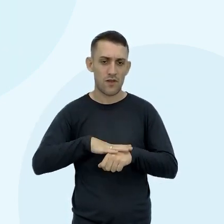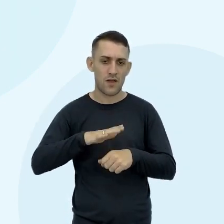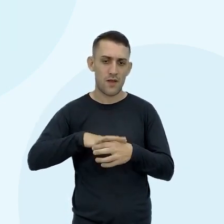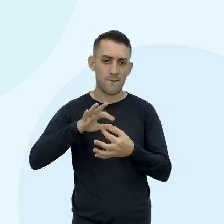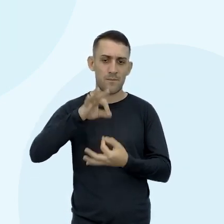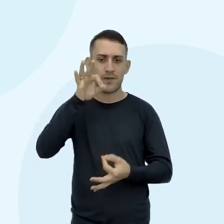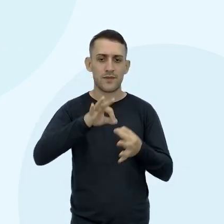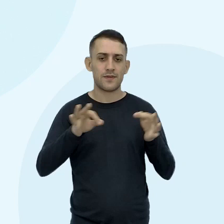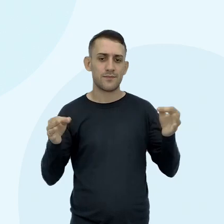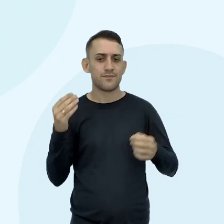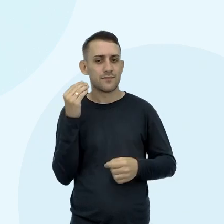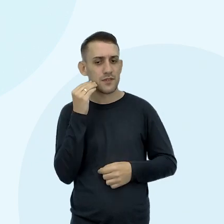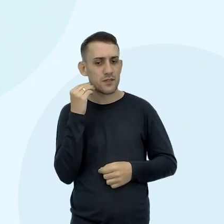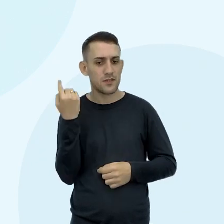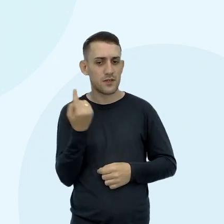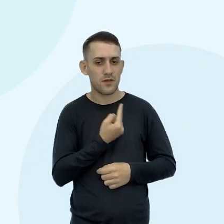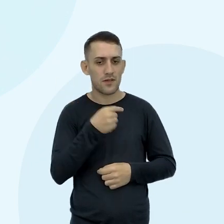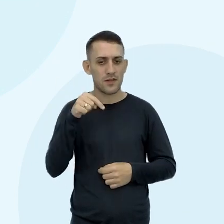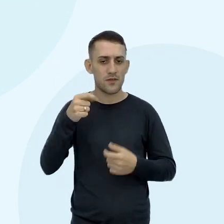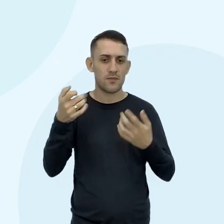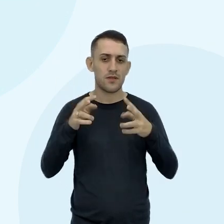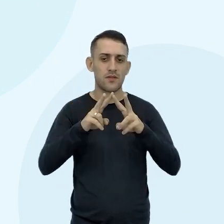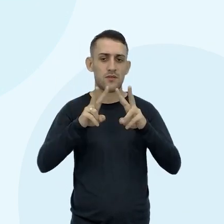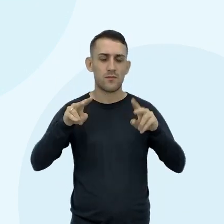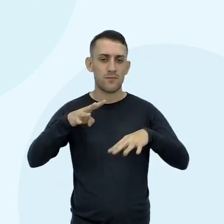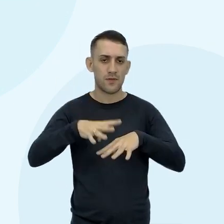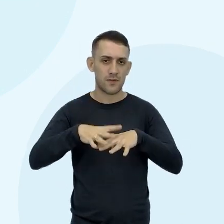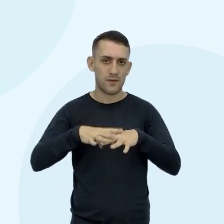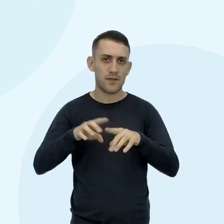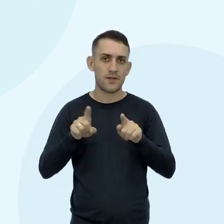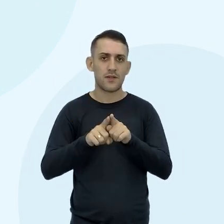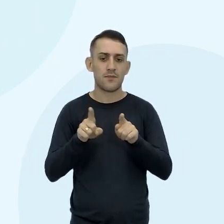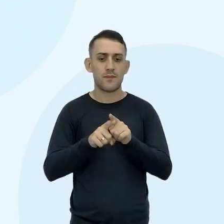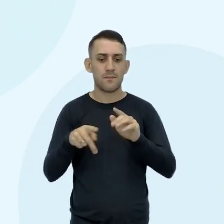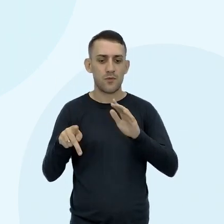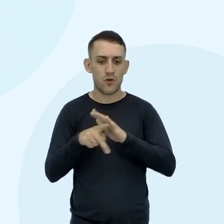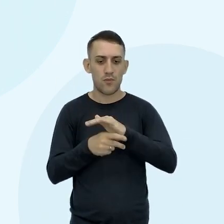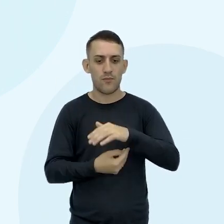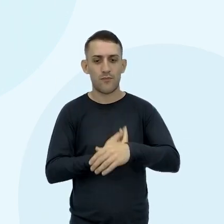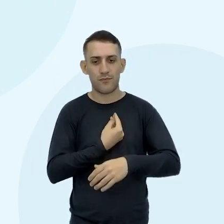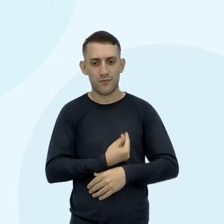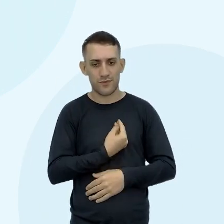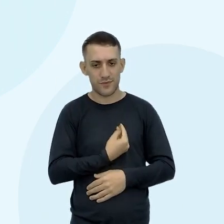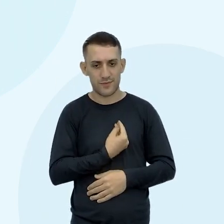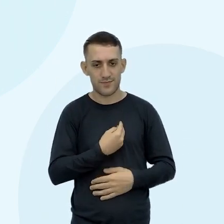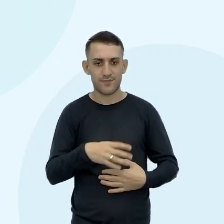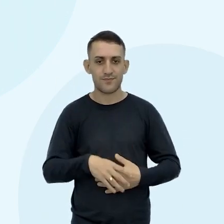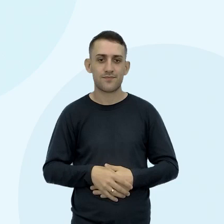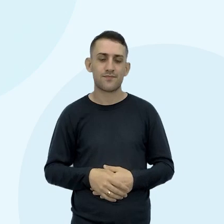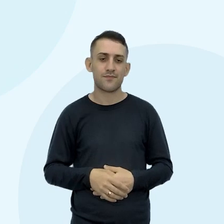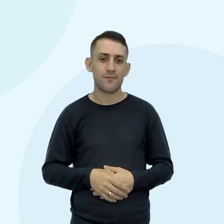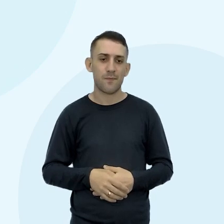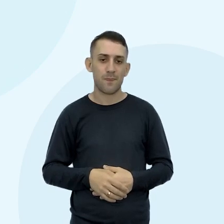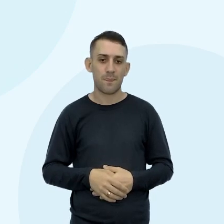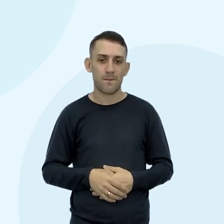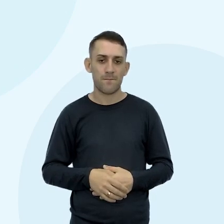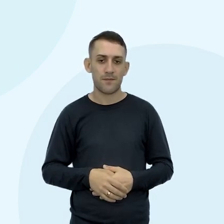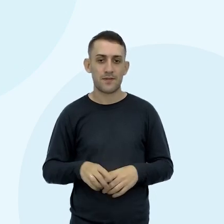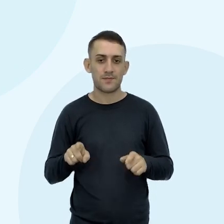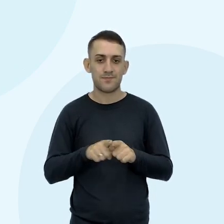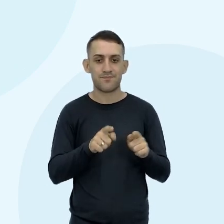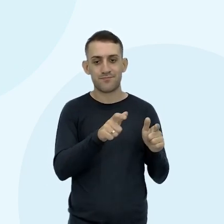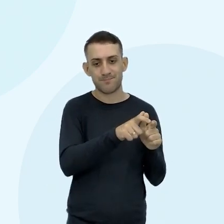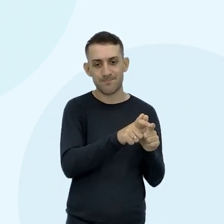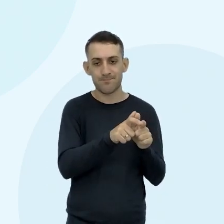experimentais Já que a gente está falando De a parte matemática Do tamanho dos seres vivos Do tamanho das coisas Muito bacana aí E o